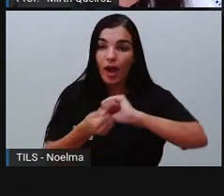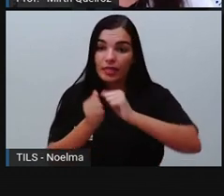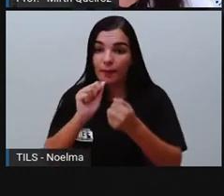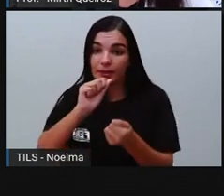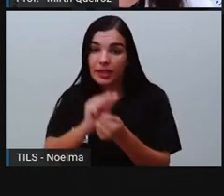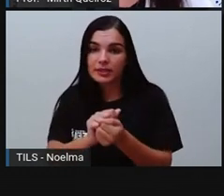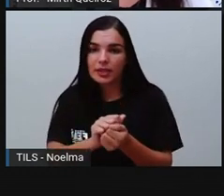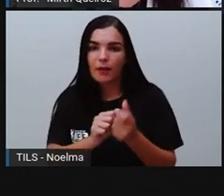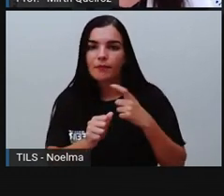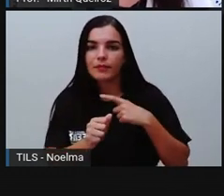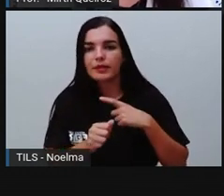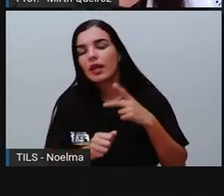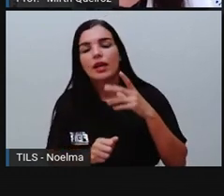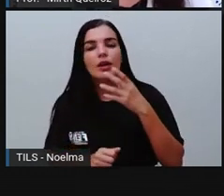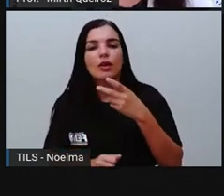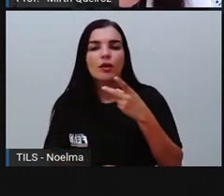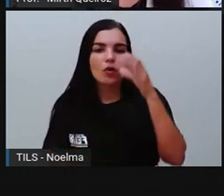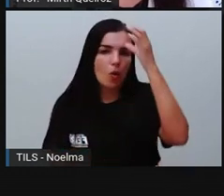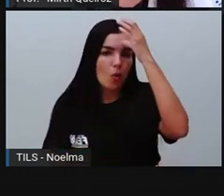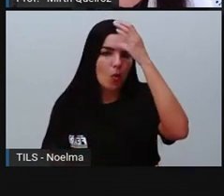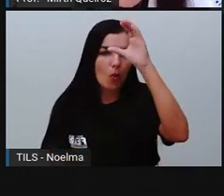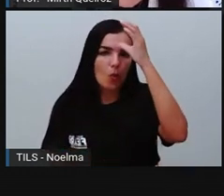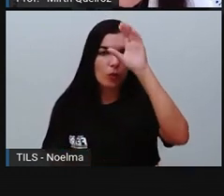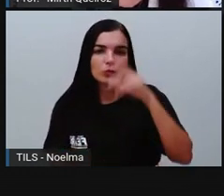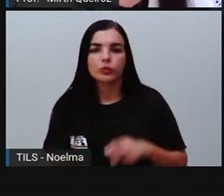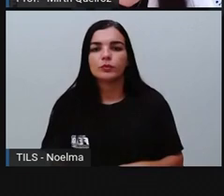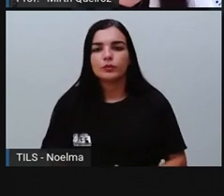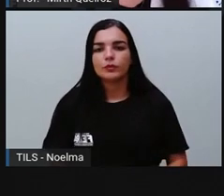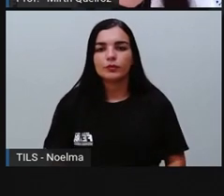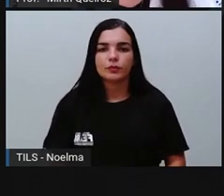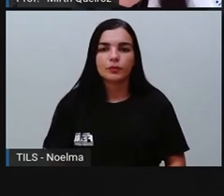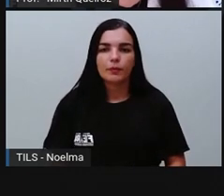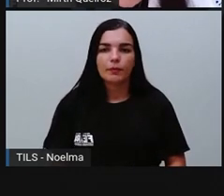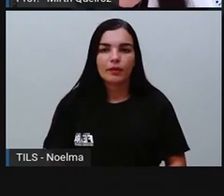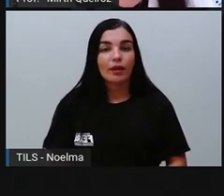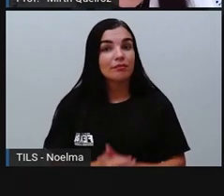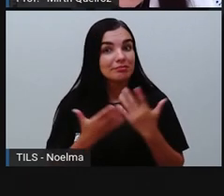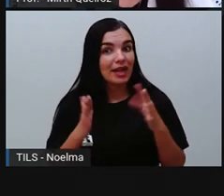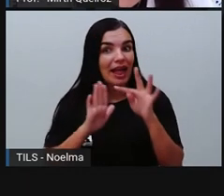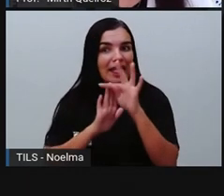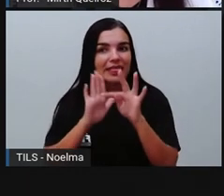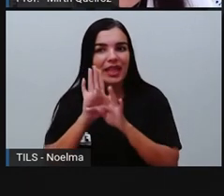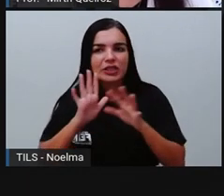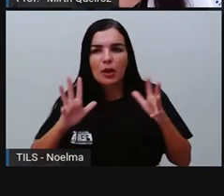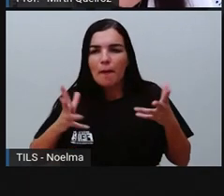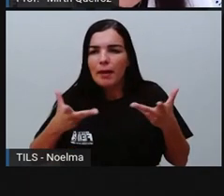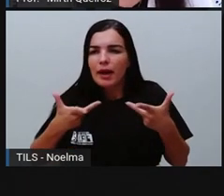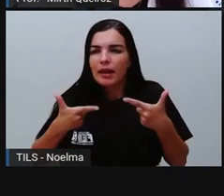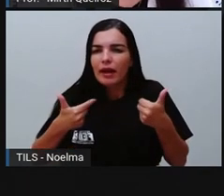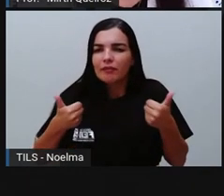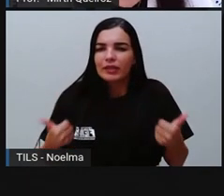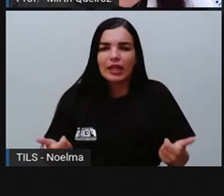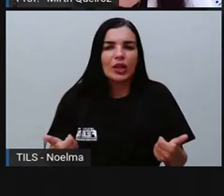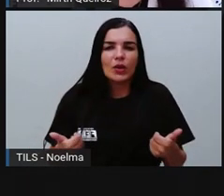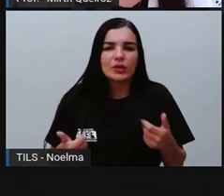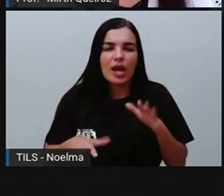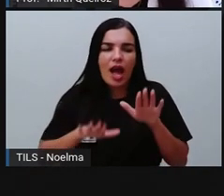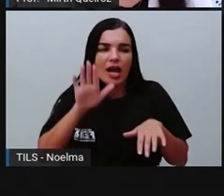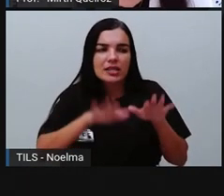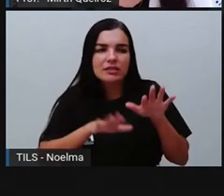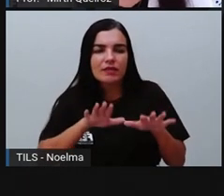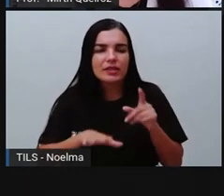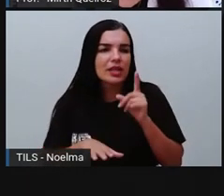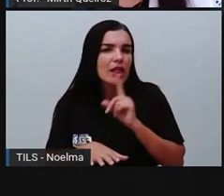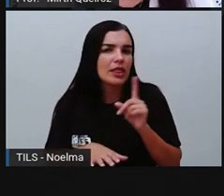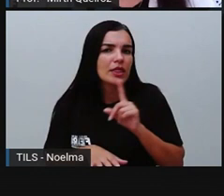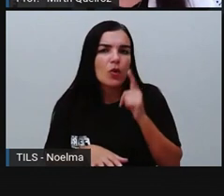com o Eloy Moreno. Que texto maravilhoso, né? Às vezes a gente não consegue as